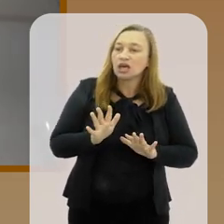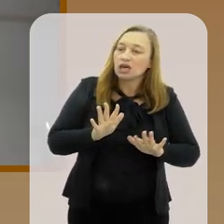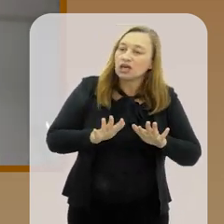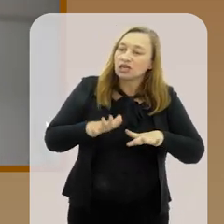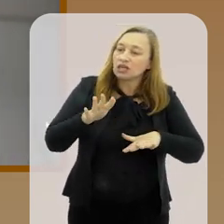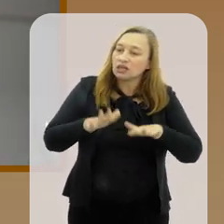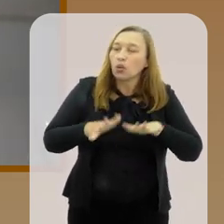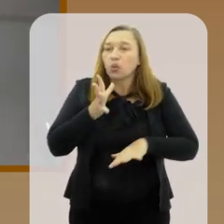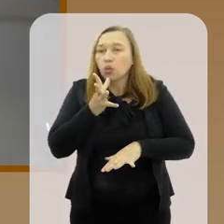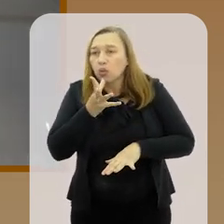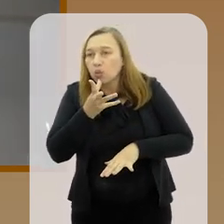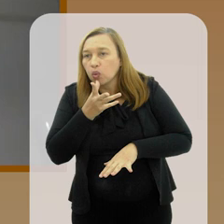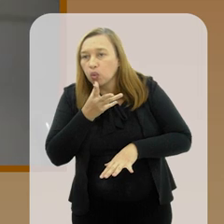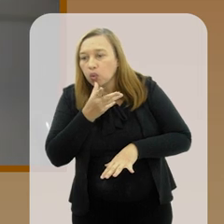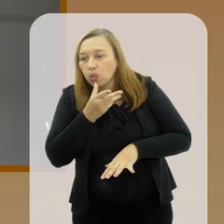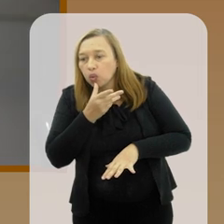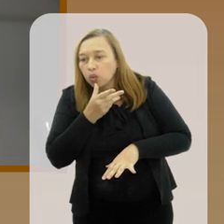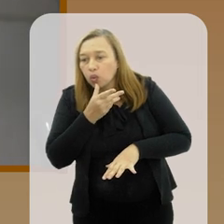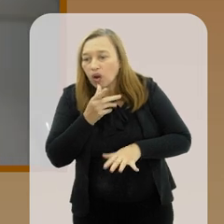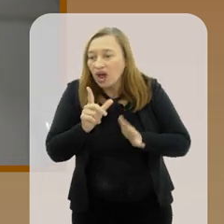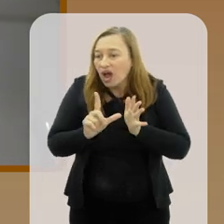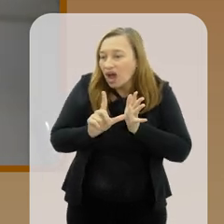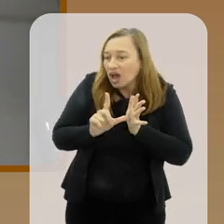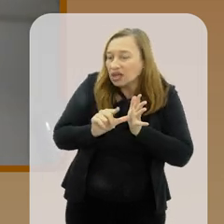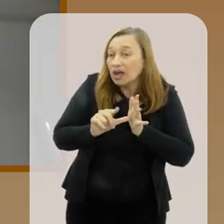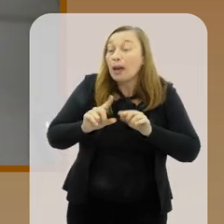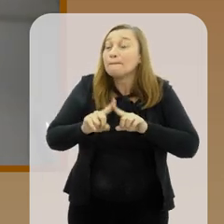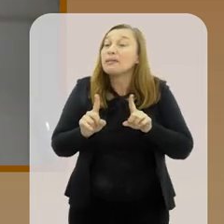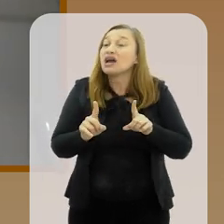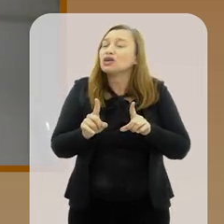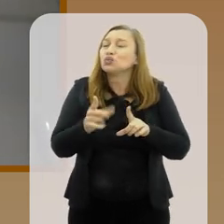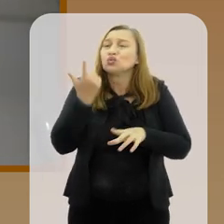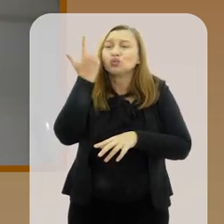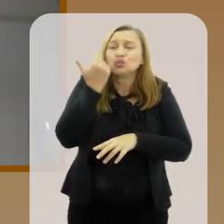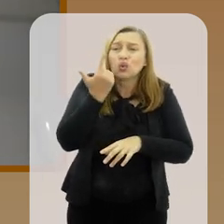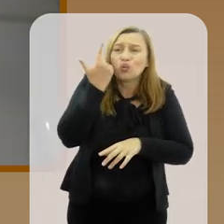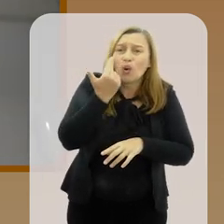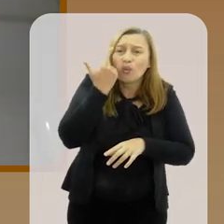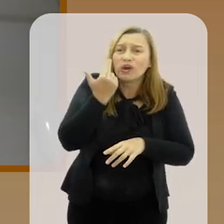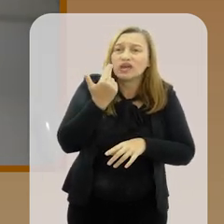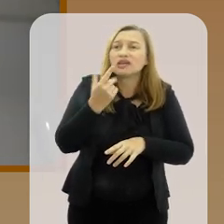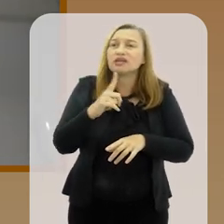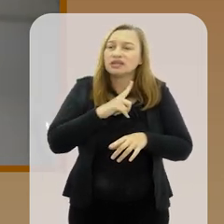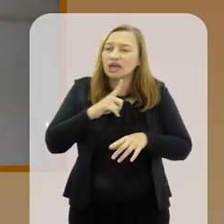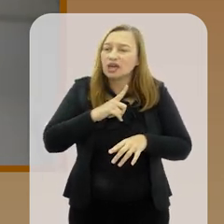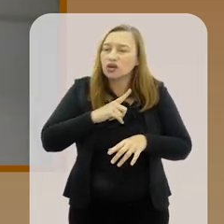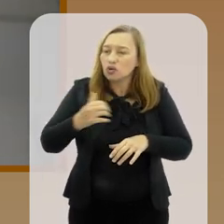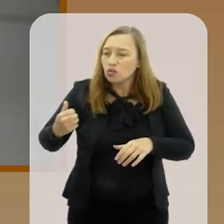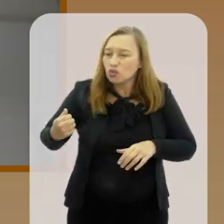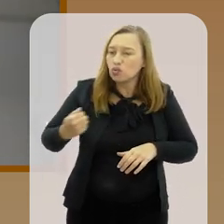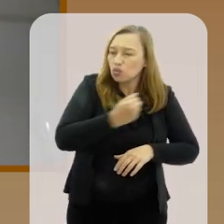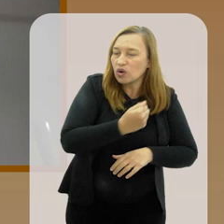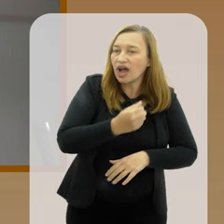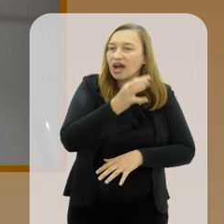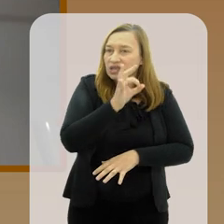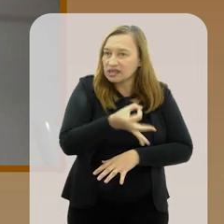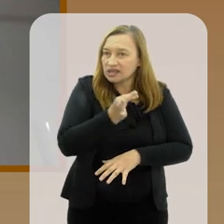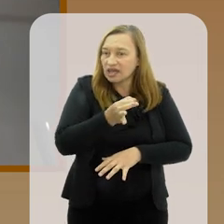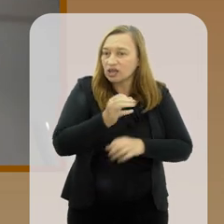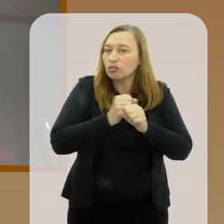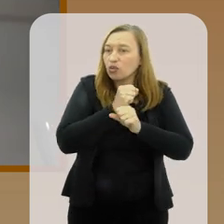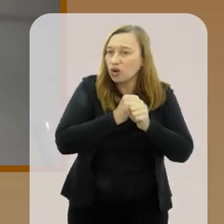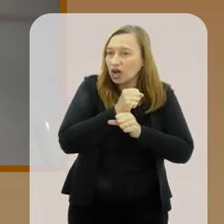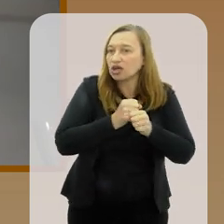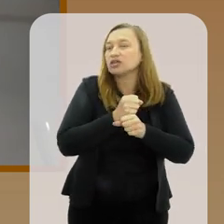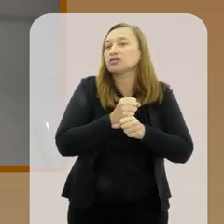devagar, ou pode ter ficado um pouco mais desafasado. Mas, normalmente, ele tem o seu lugar na execução